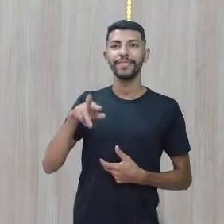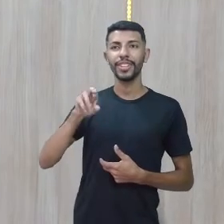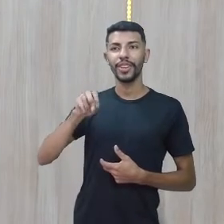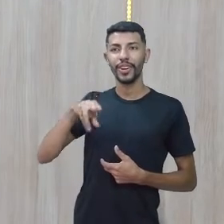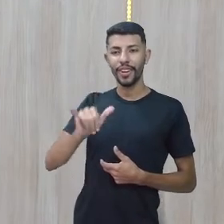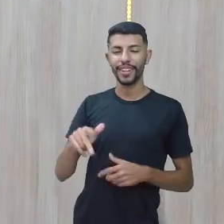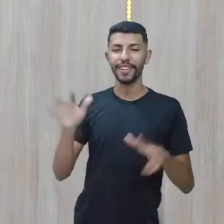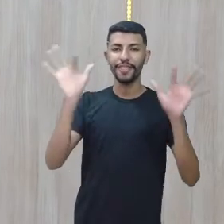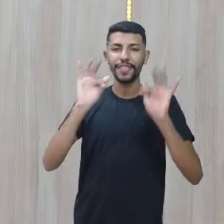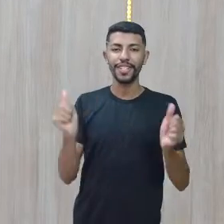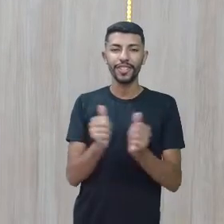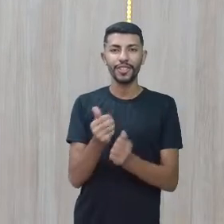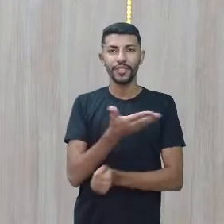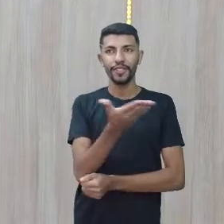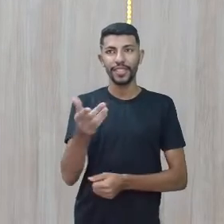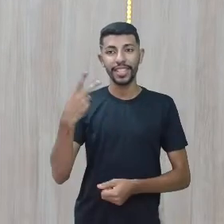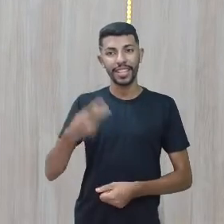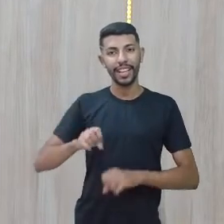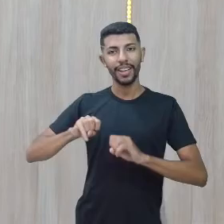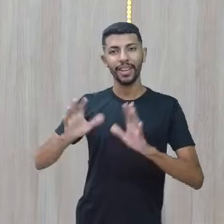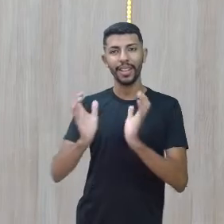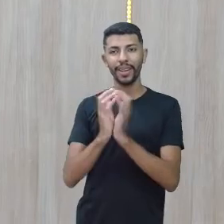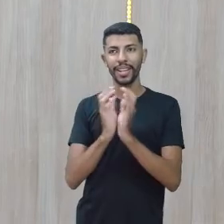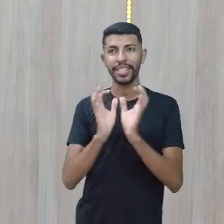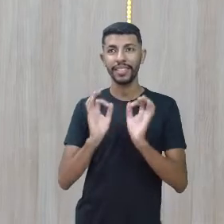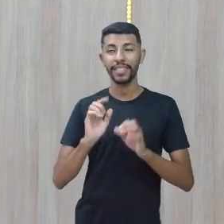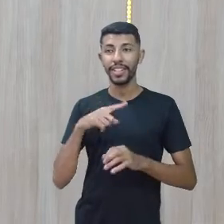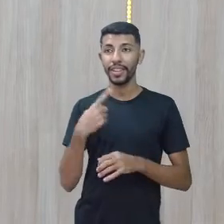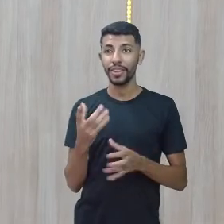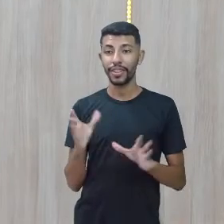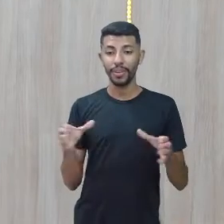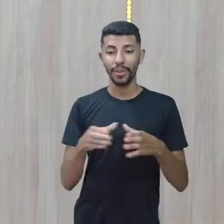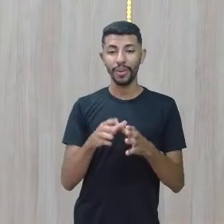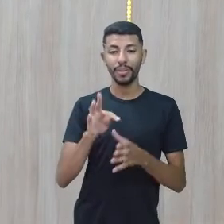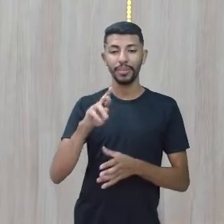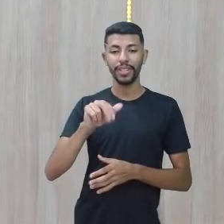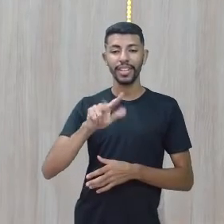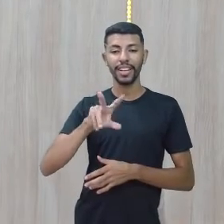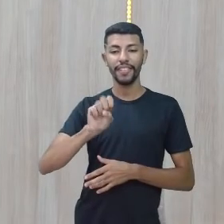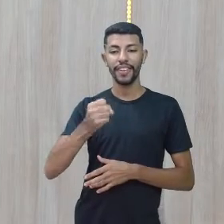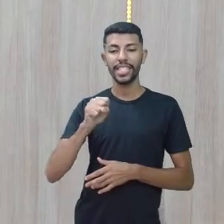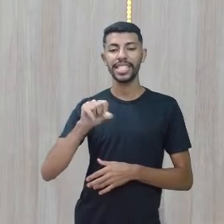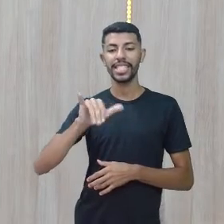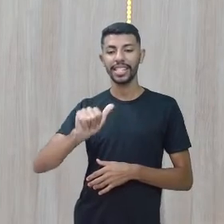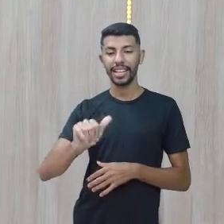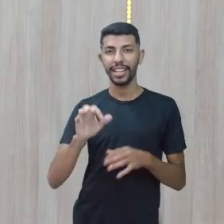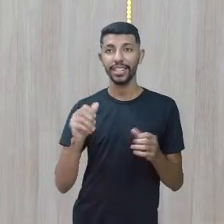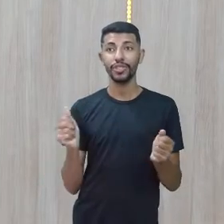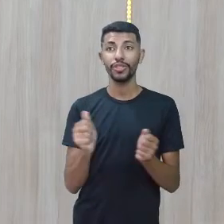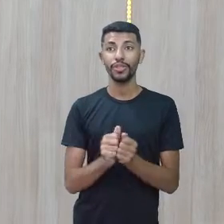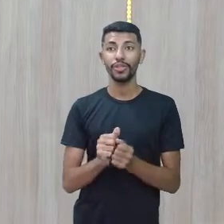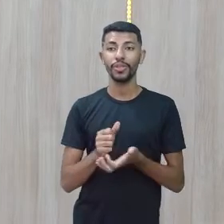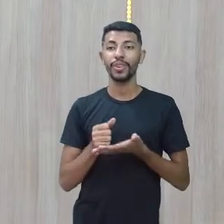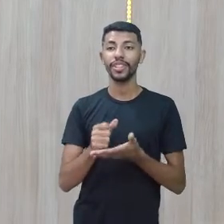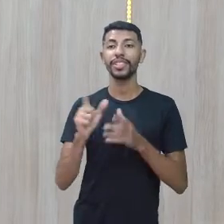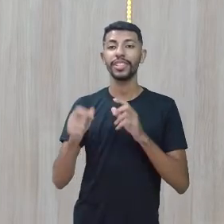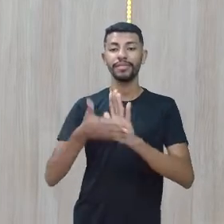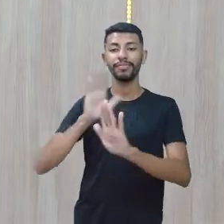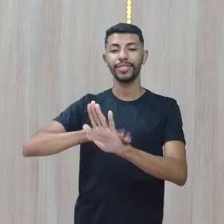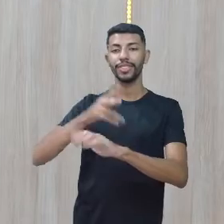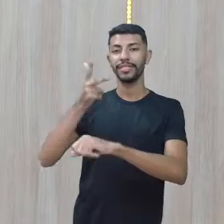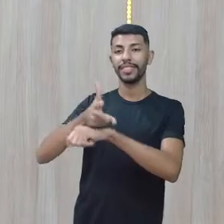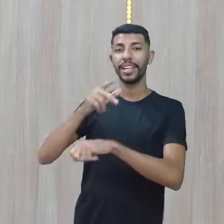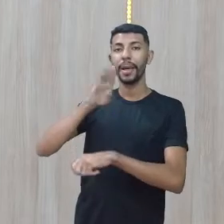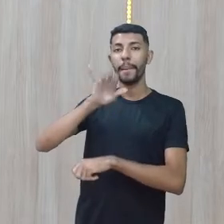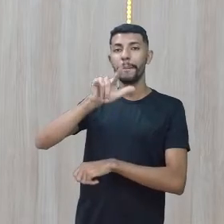vocês aqui no Educa Recife. Nós vamos falar com o pessoal do Travessia hoje, com a ajuda de Billy e Bia